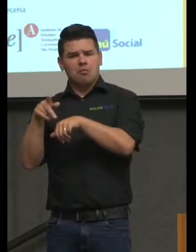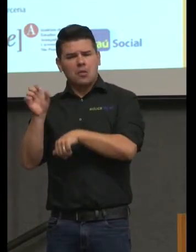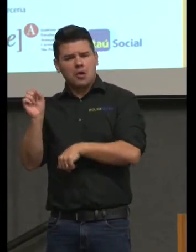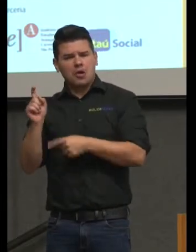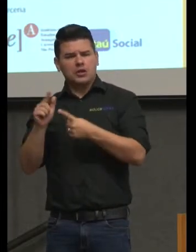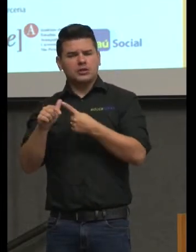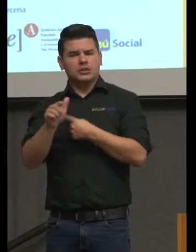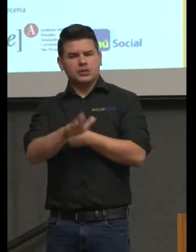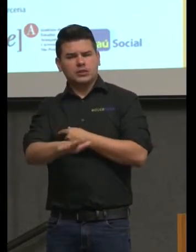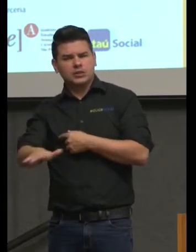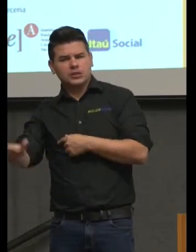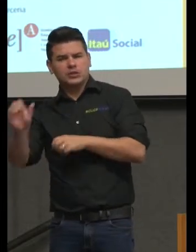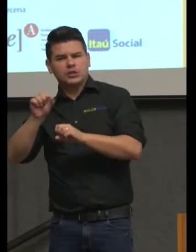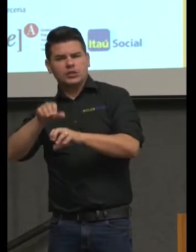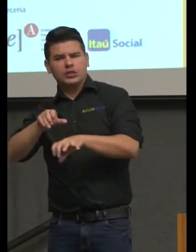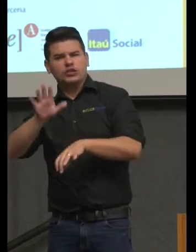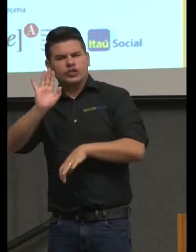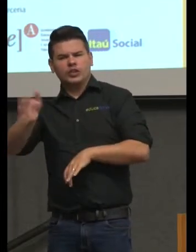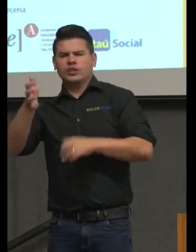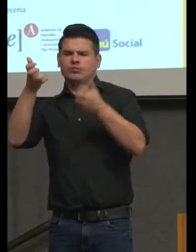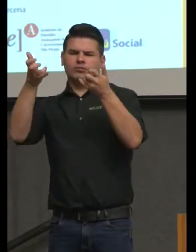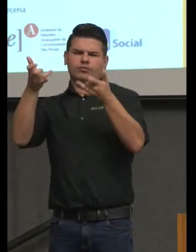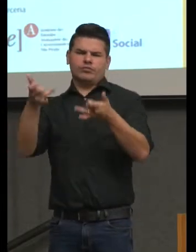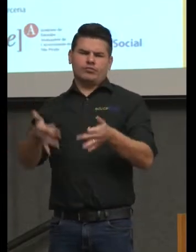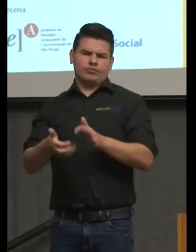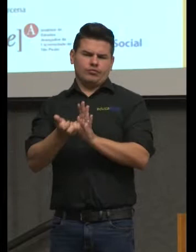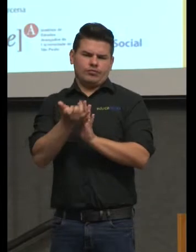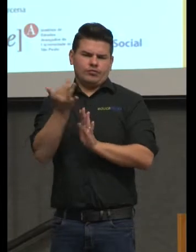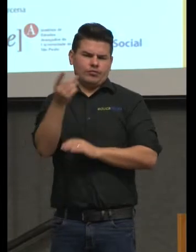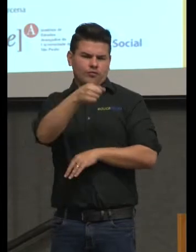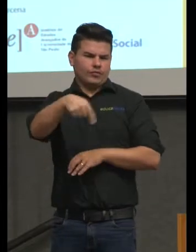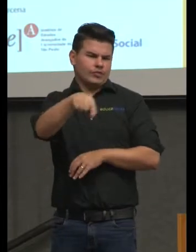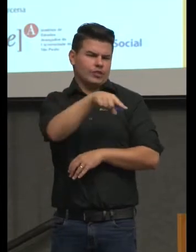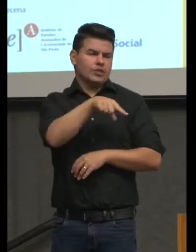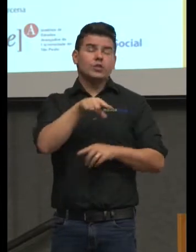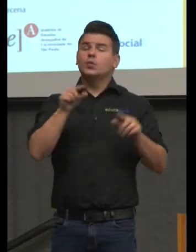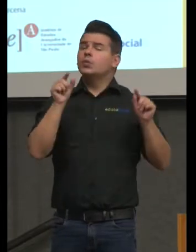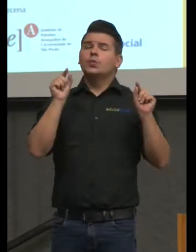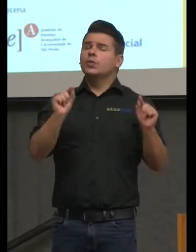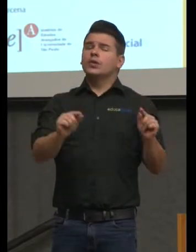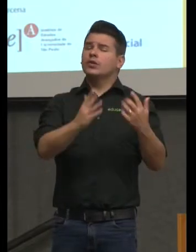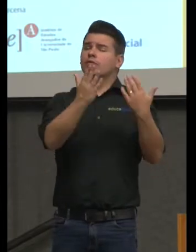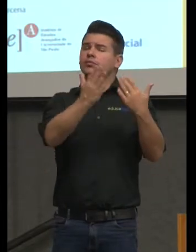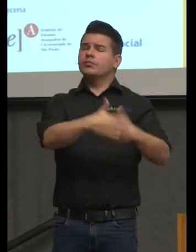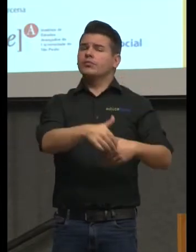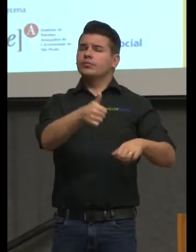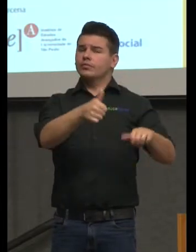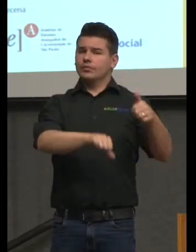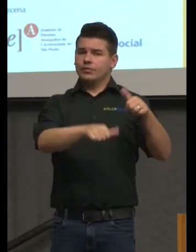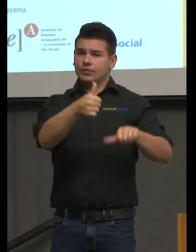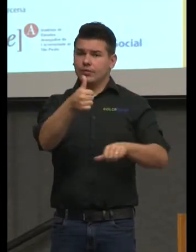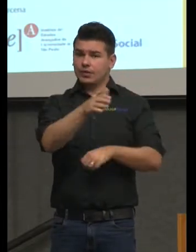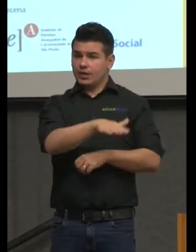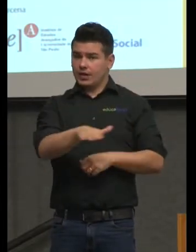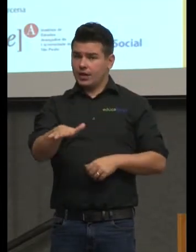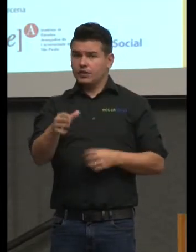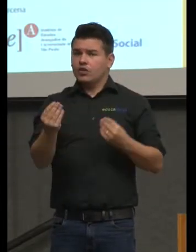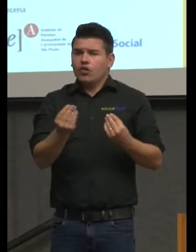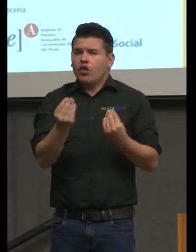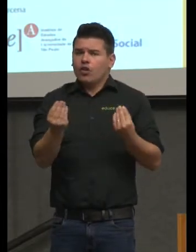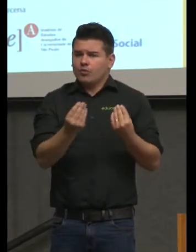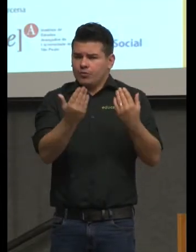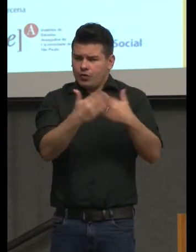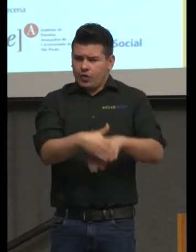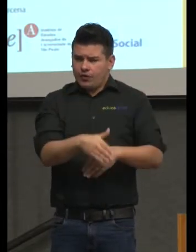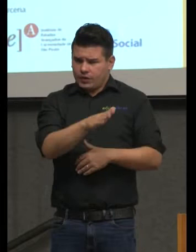educação infantil acho que eu já falei isso para vocês. O que é a avaliação de uma criança? Você se